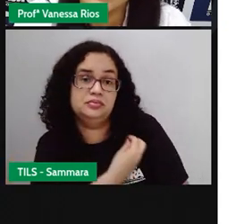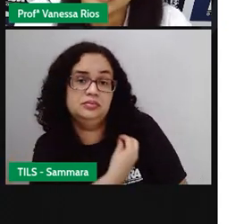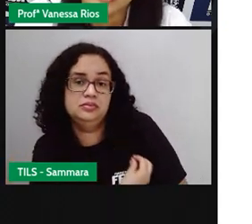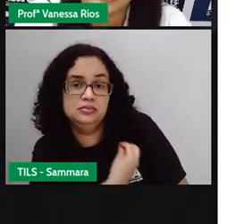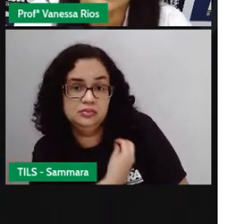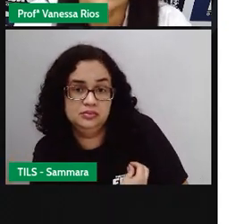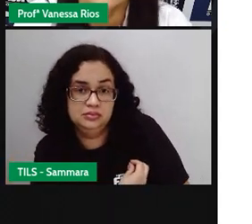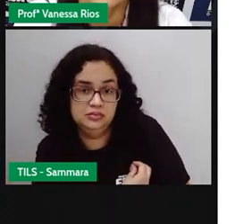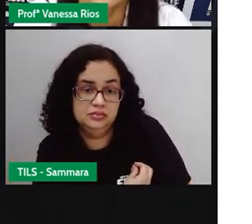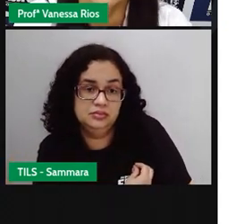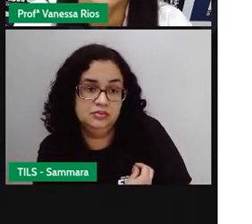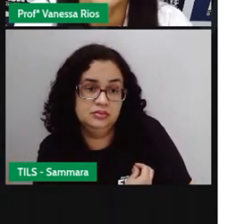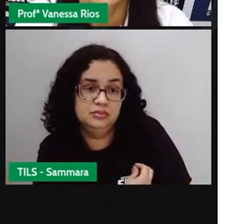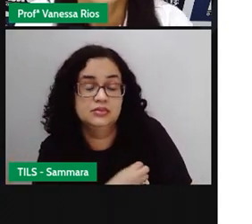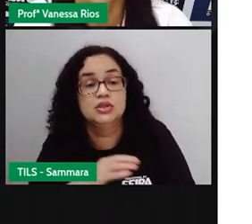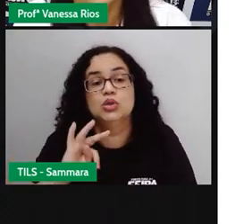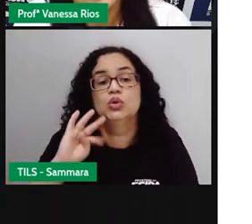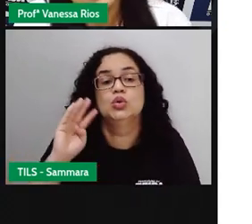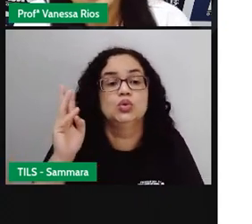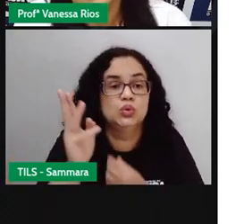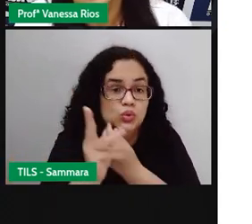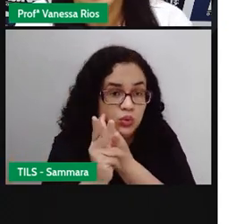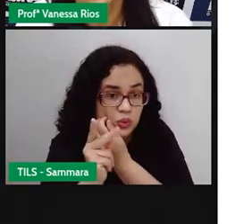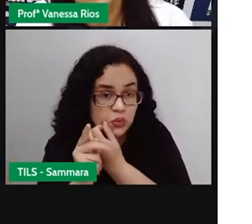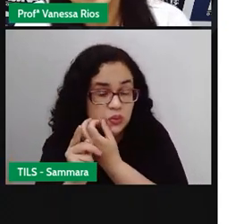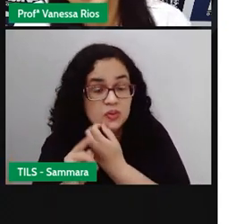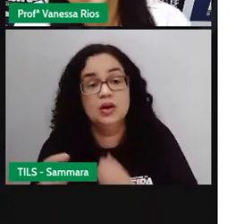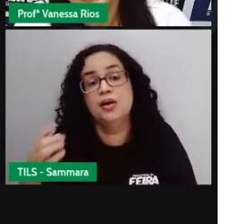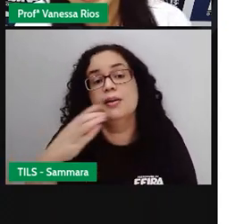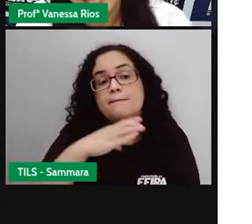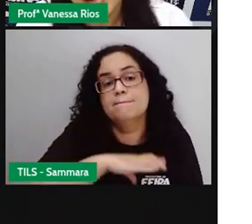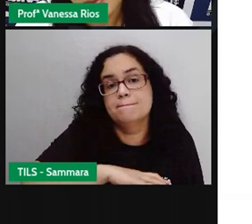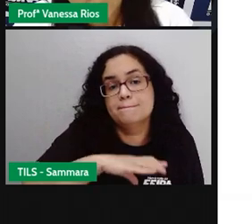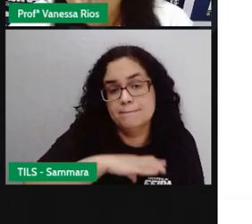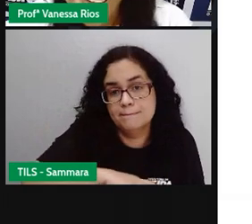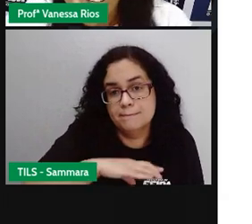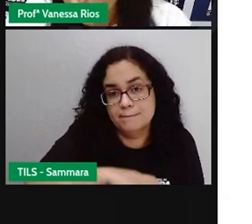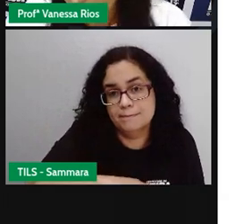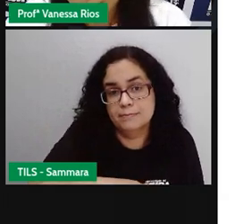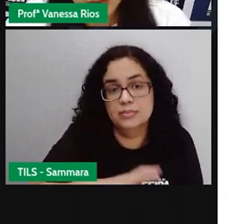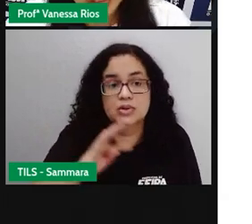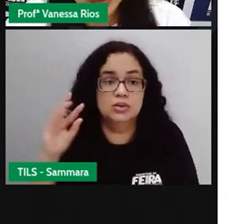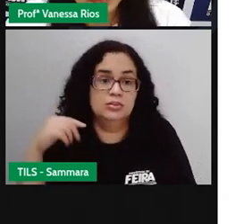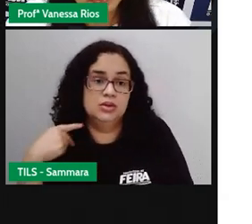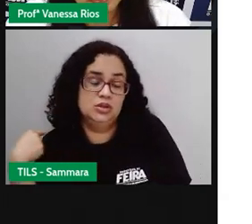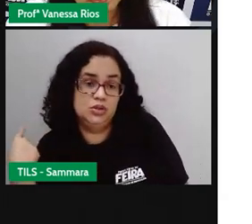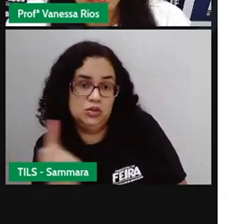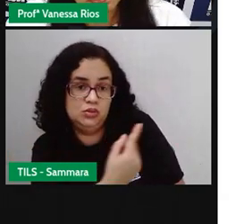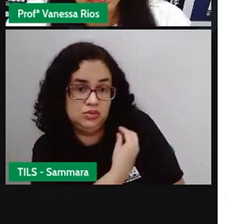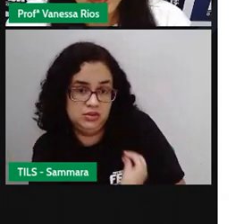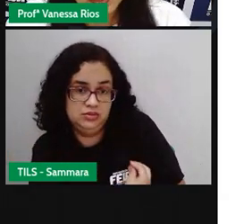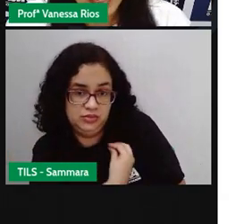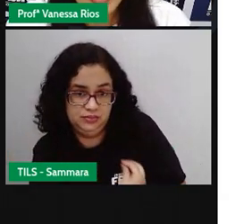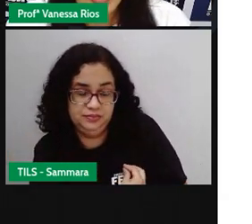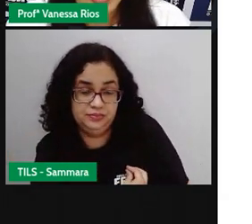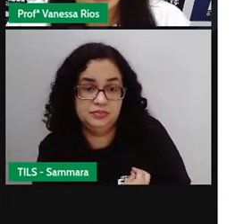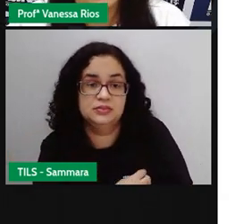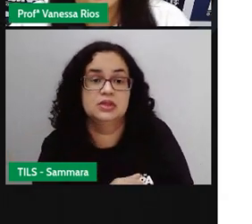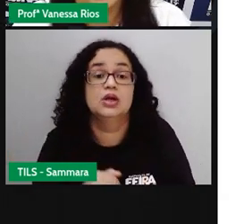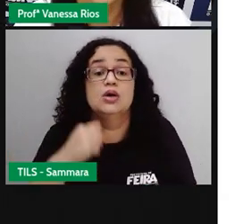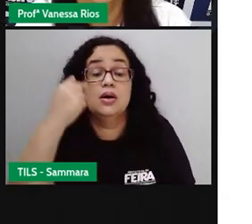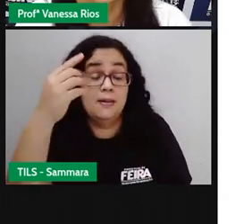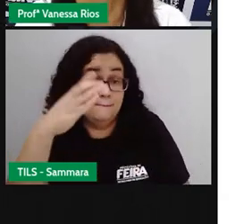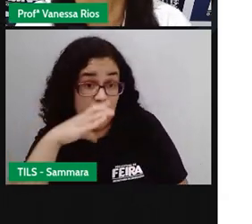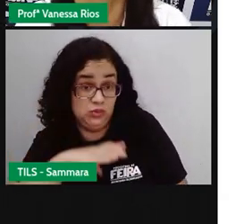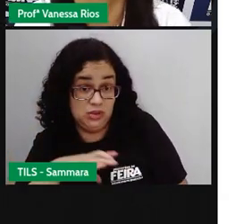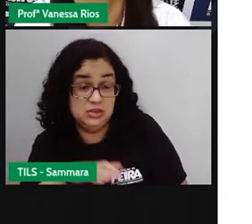heranças aí de todas as influências aí que os portugueses trouxeram para a nossa vida. Mas aí, além